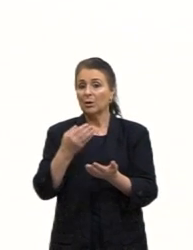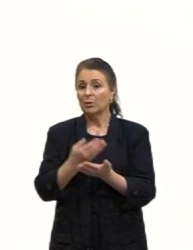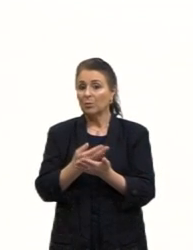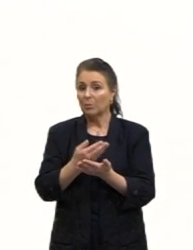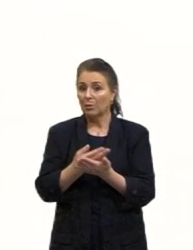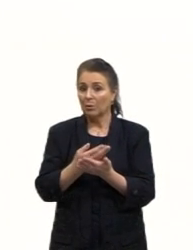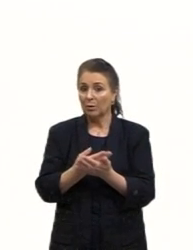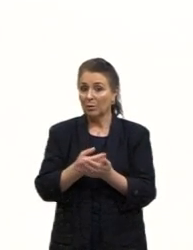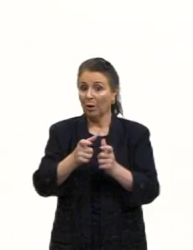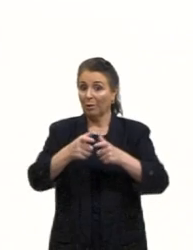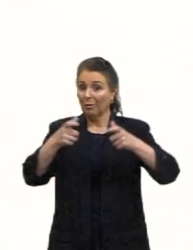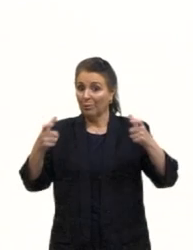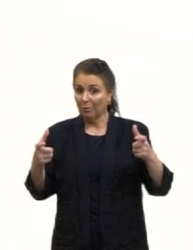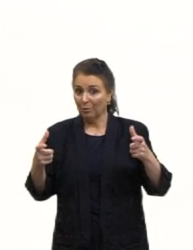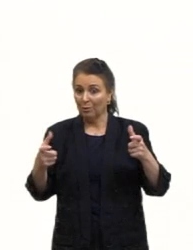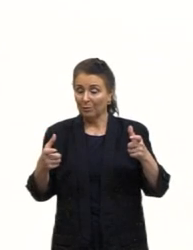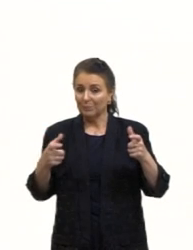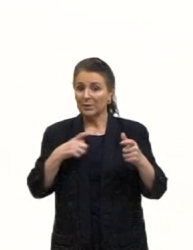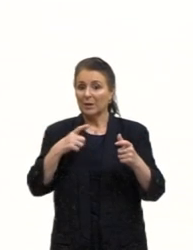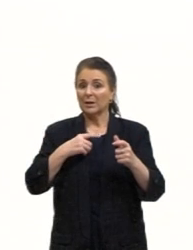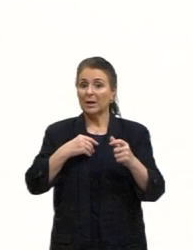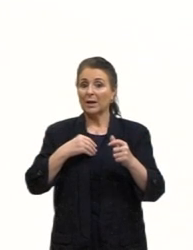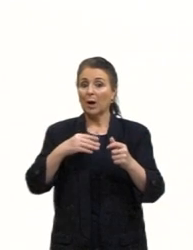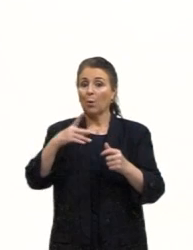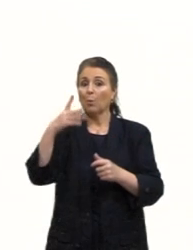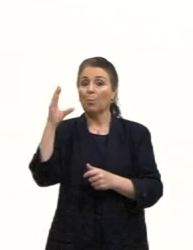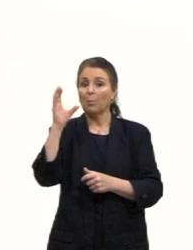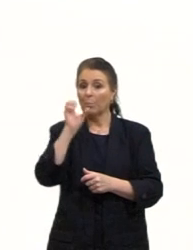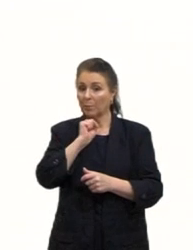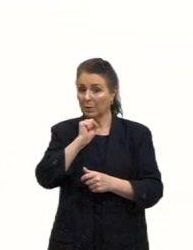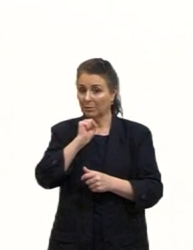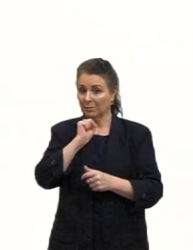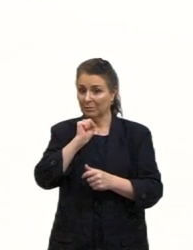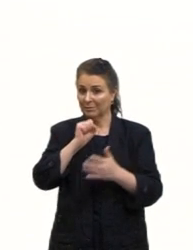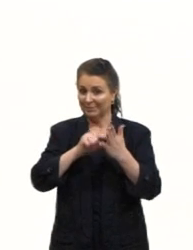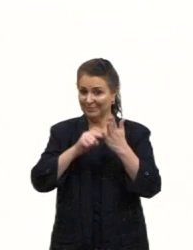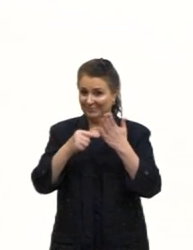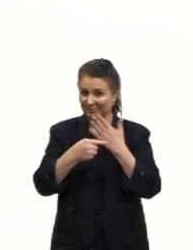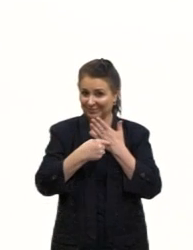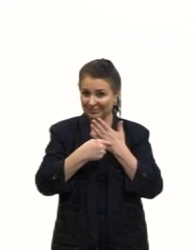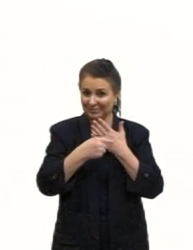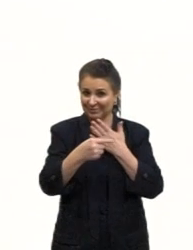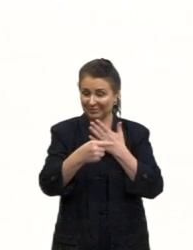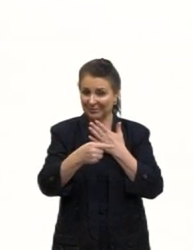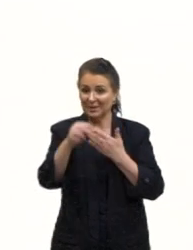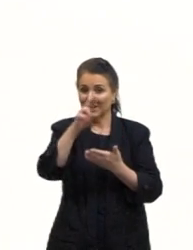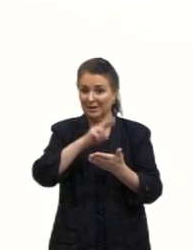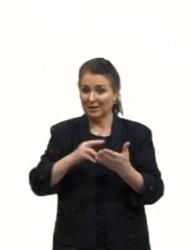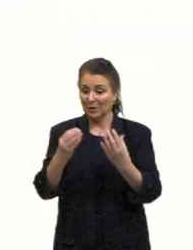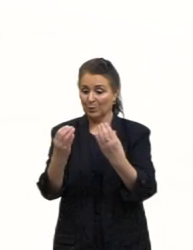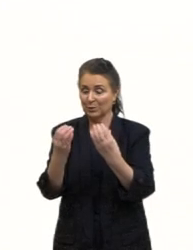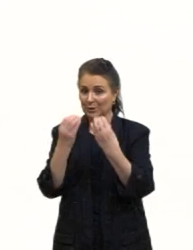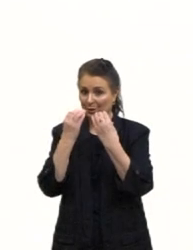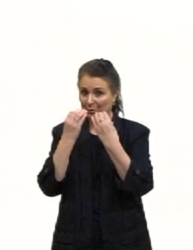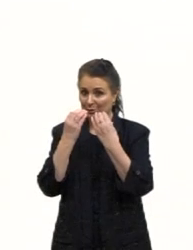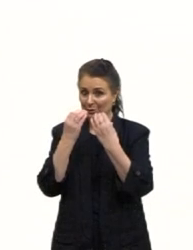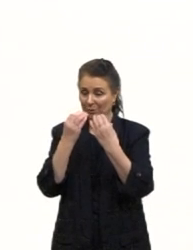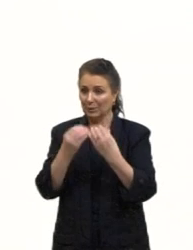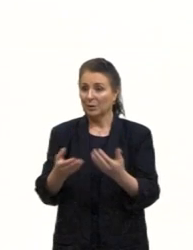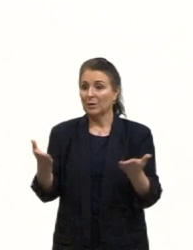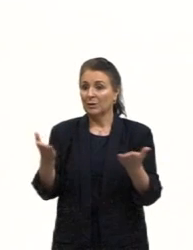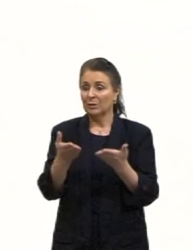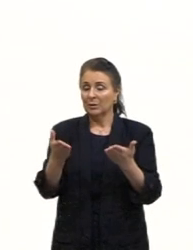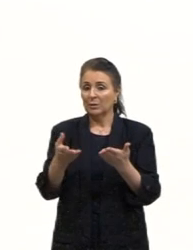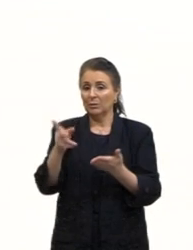1 que tratava do pão da redação Sanduíche. E na introdução então é o que eu falei para vocês agora há